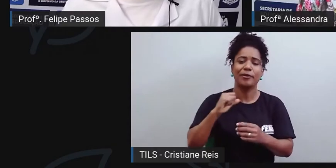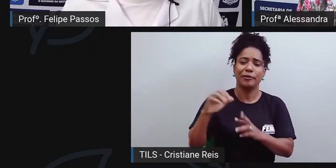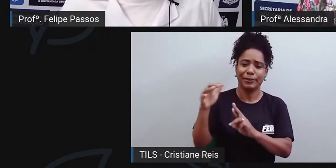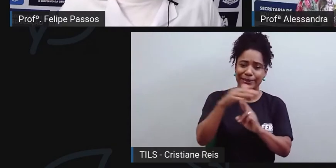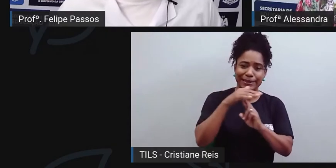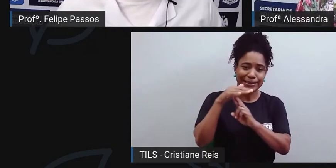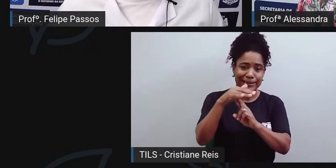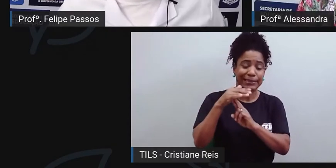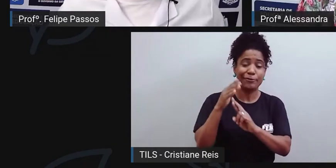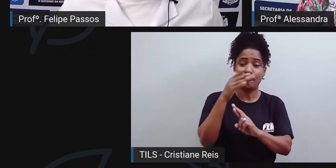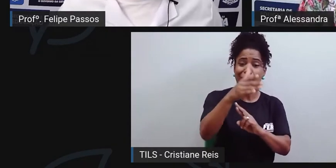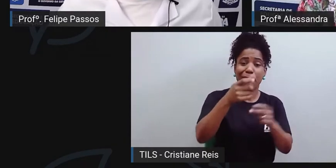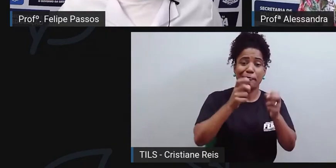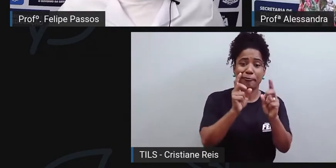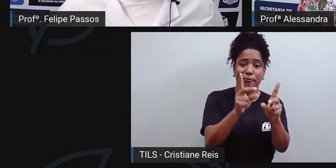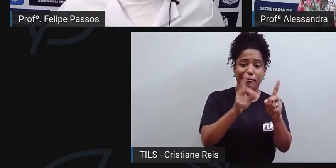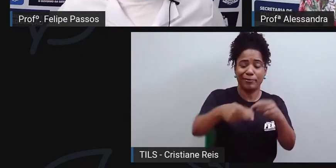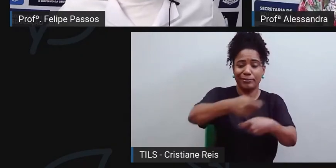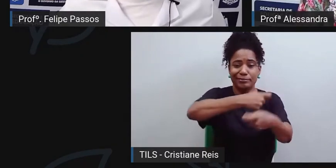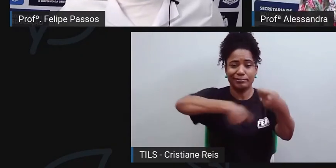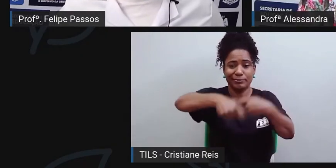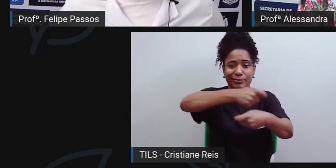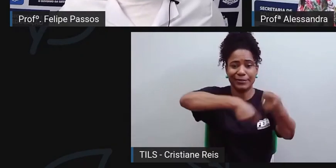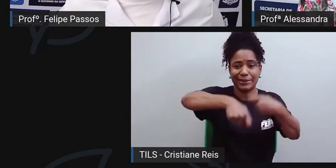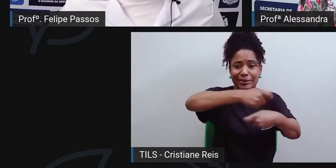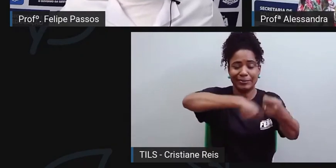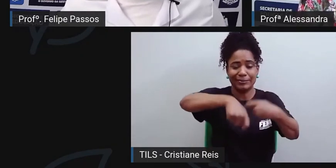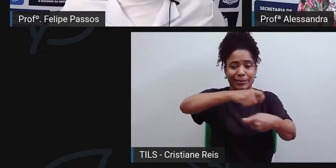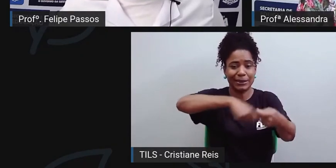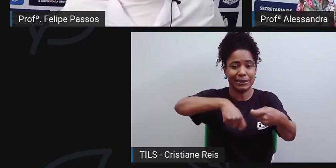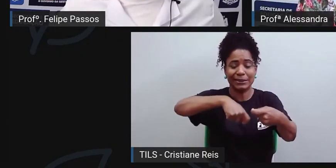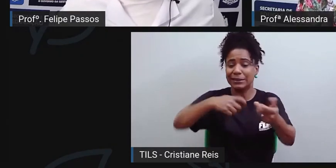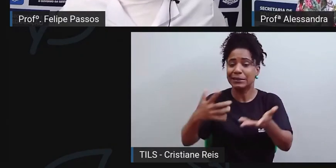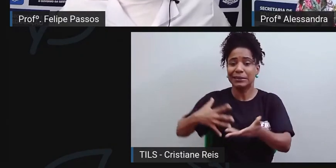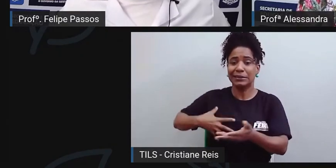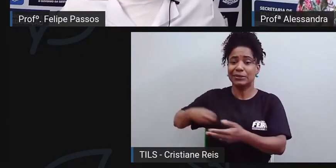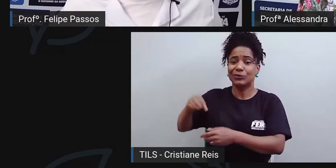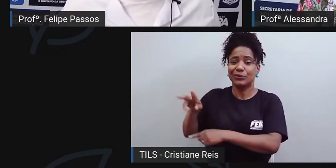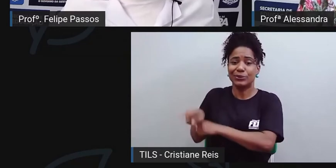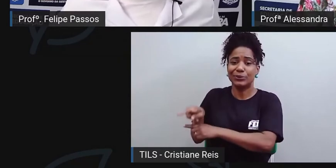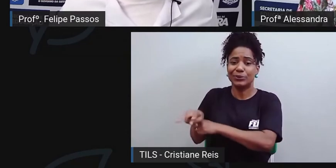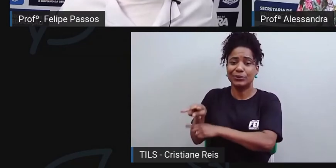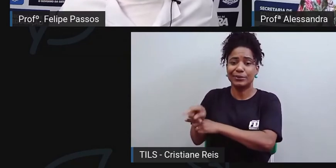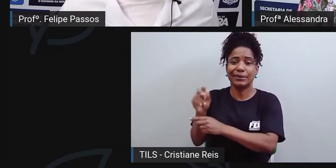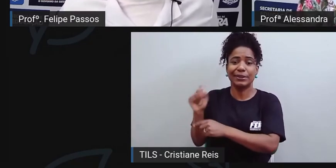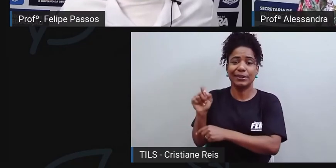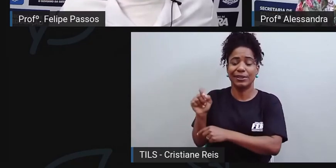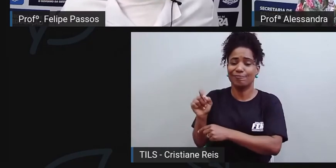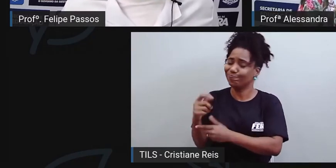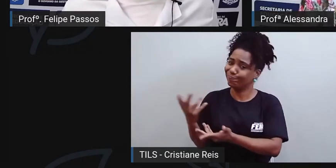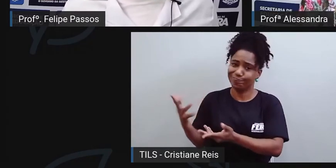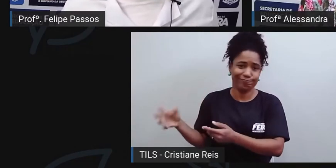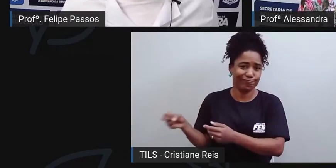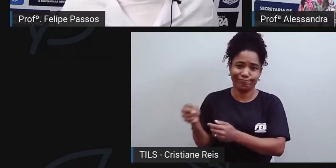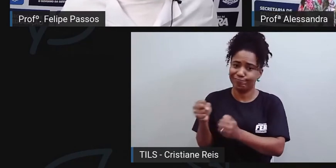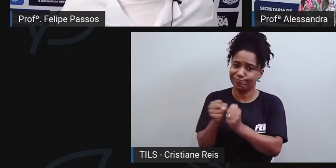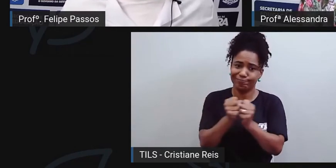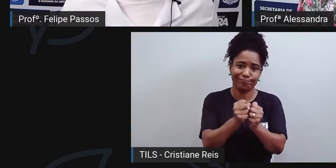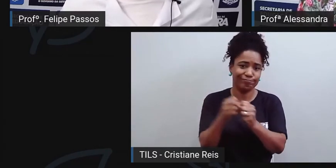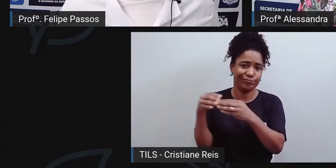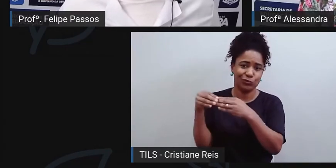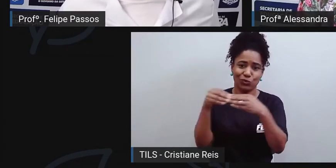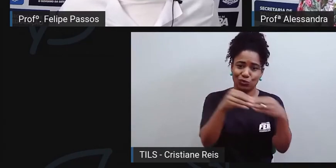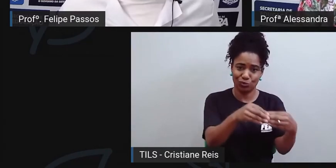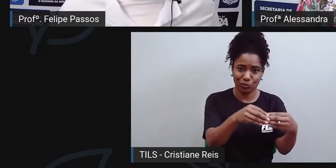outros necessitam, né? justificam a necessidade de levar o filho para uma complementação de renda.